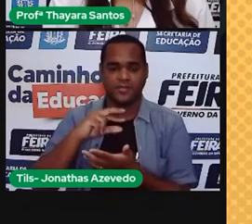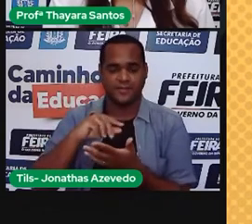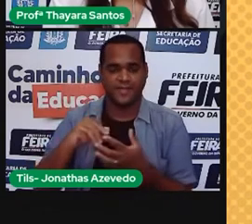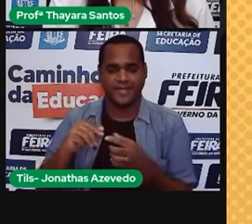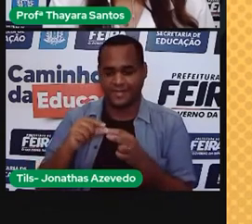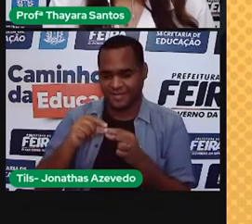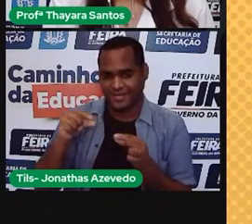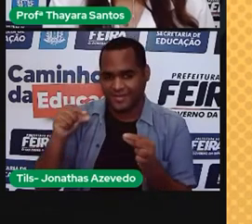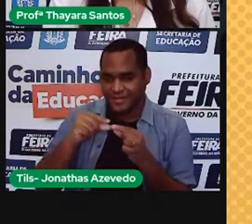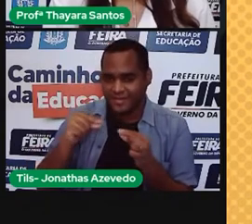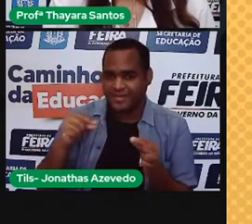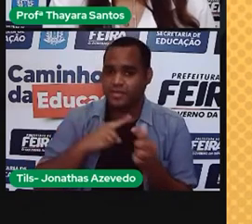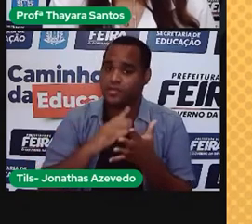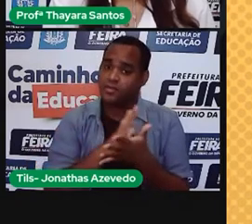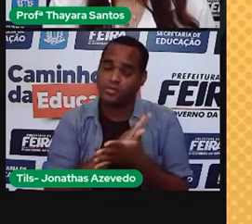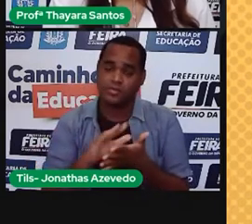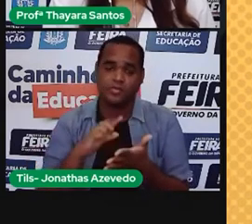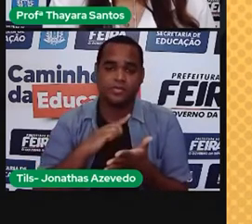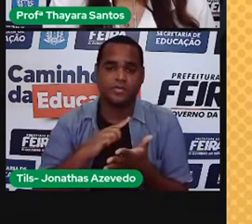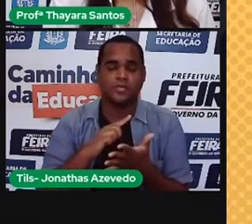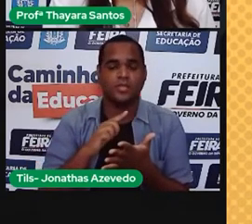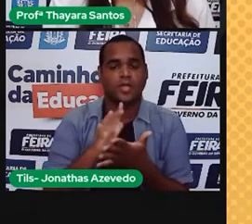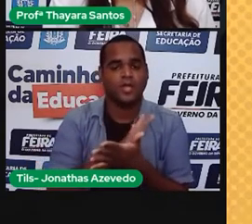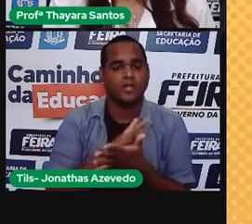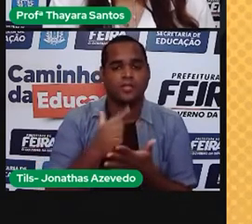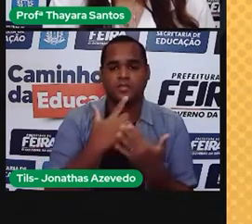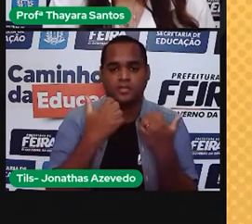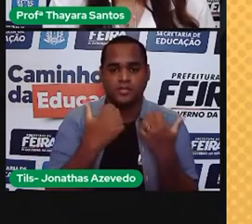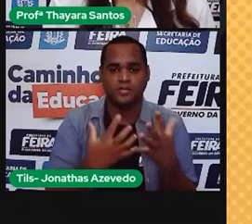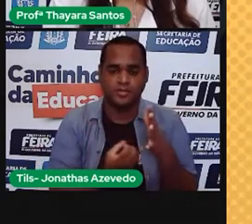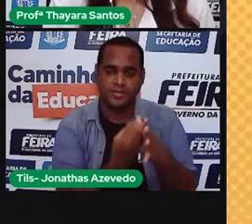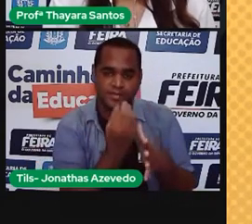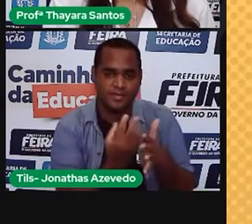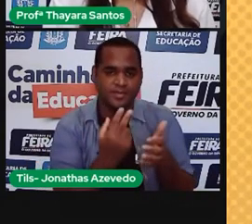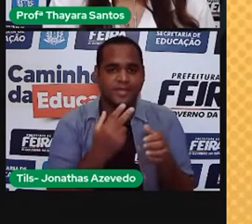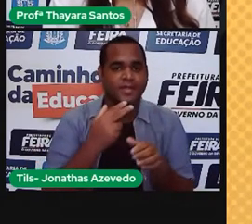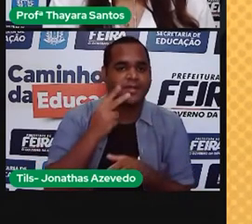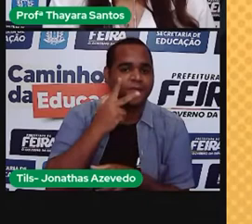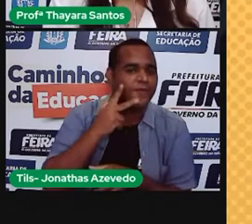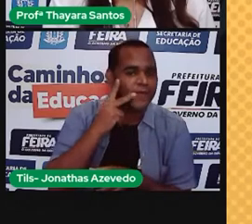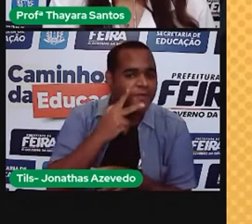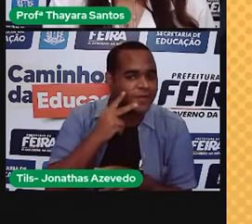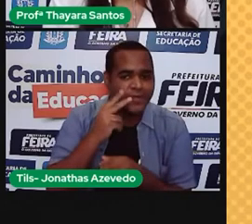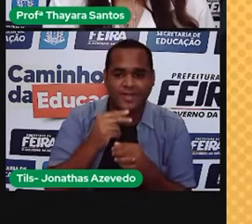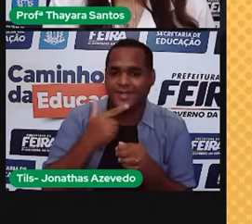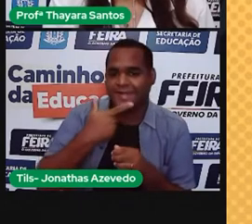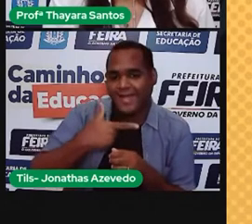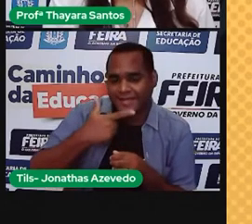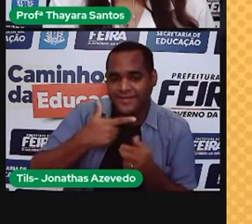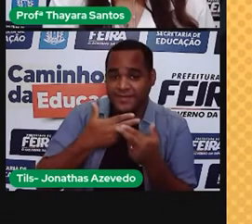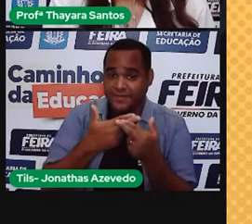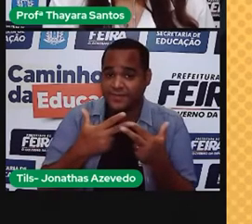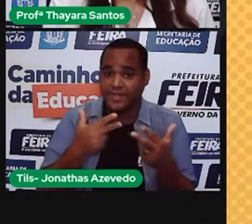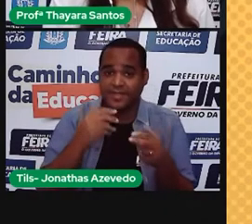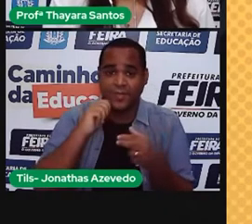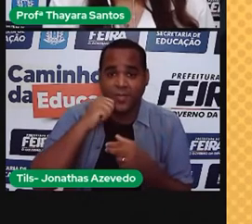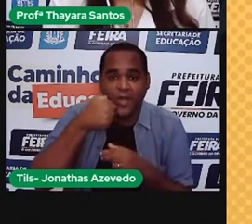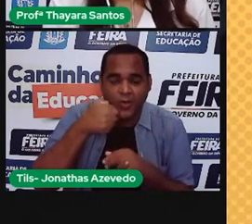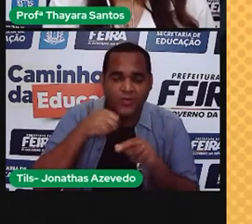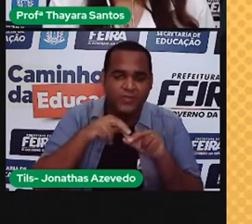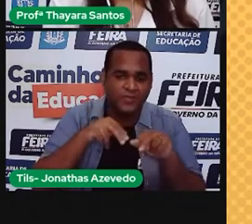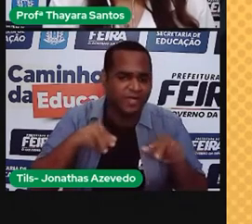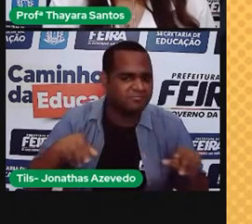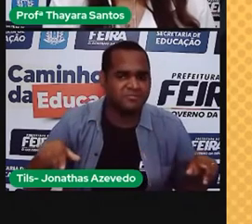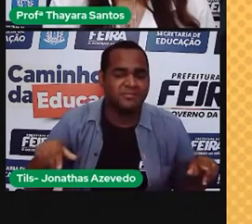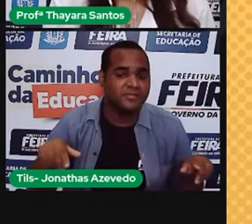usa, por exemplo, micro-organismos para a fabricação de vinhos, pães e queijos há milênios. Com o